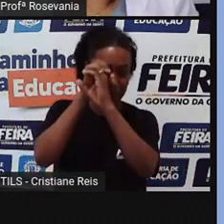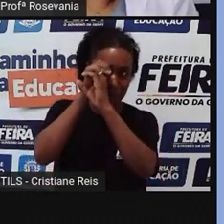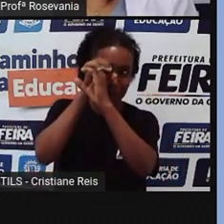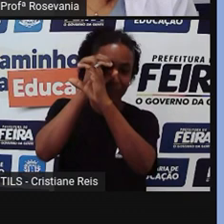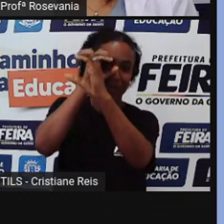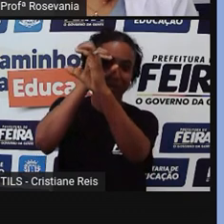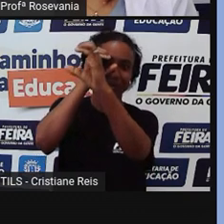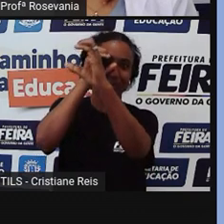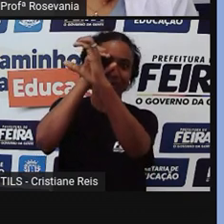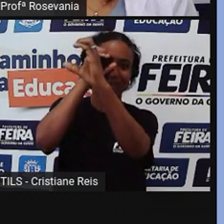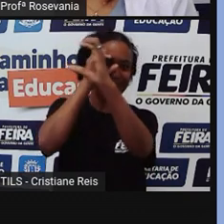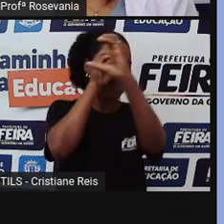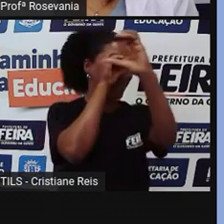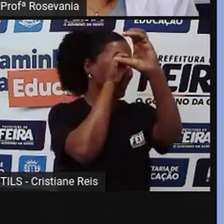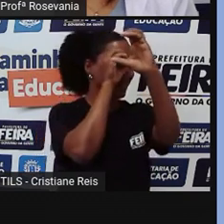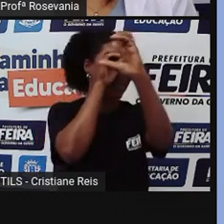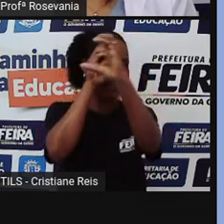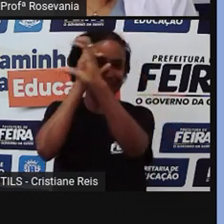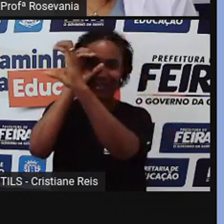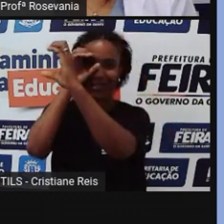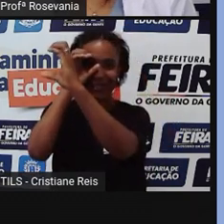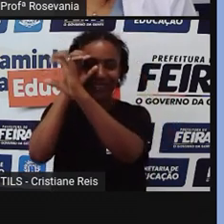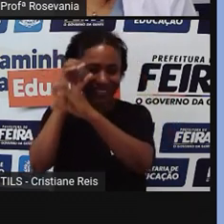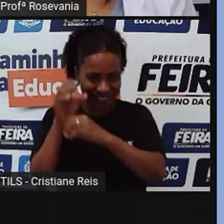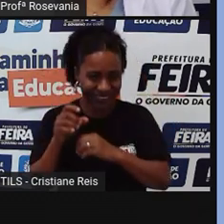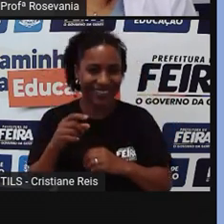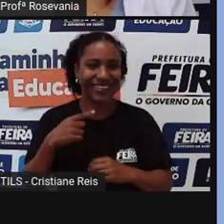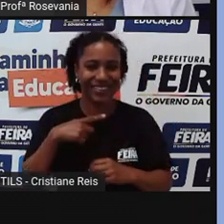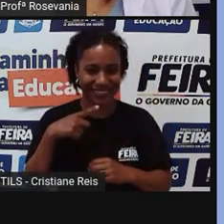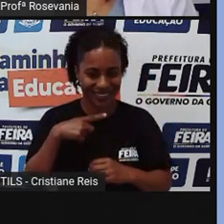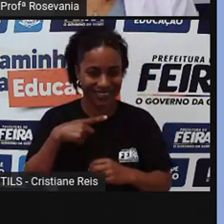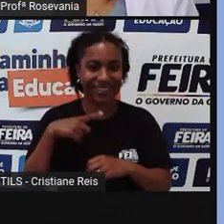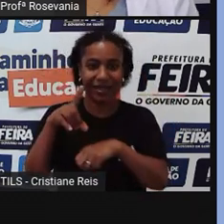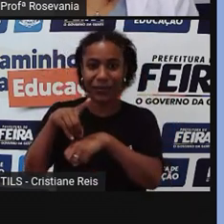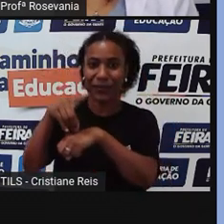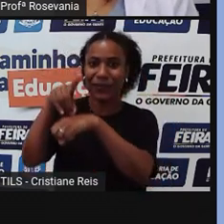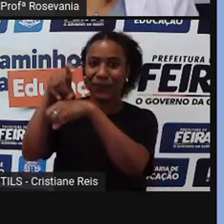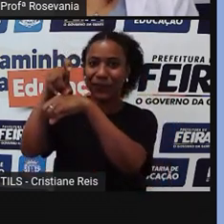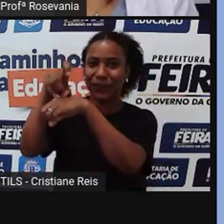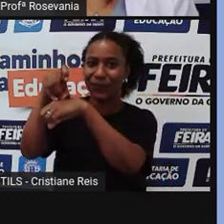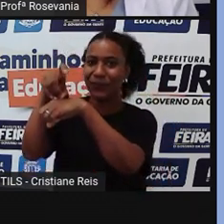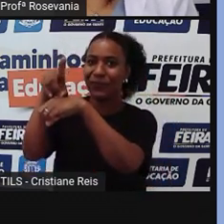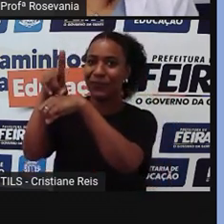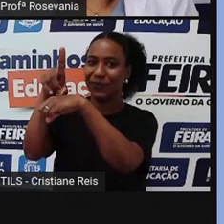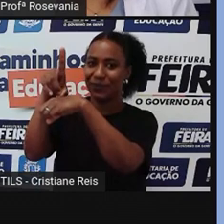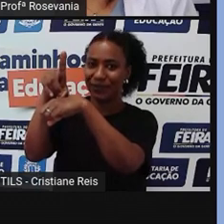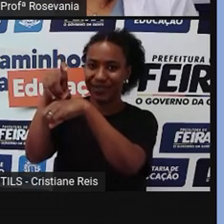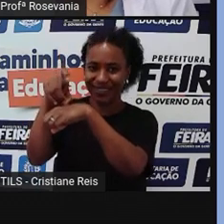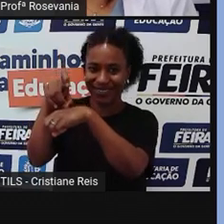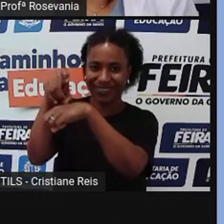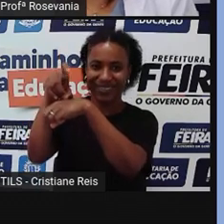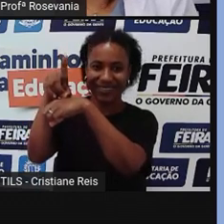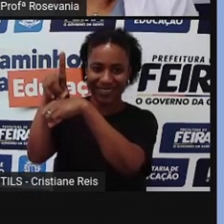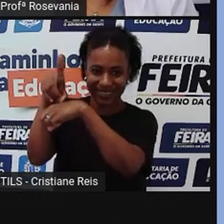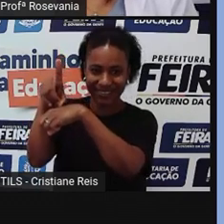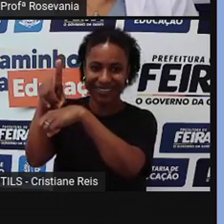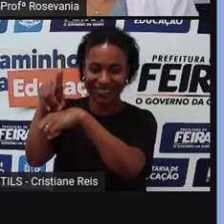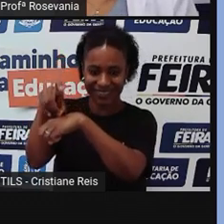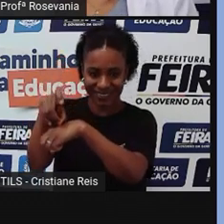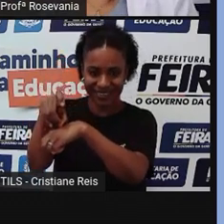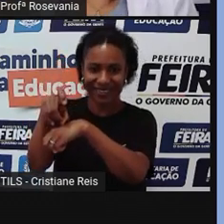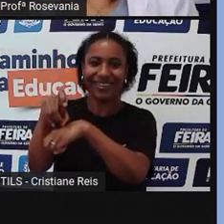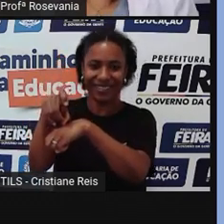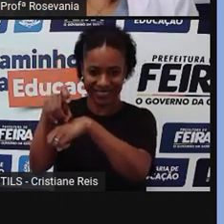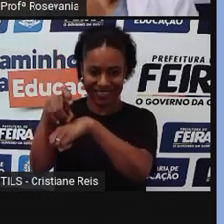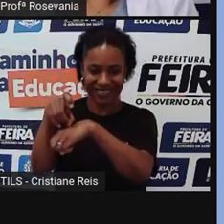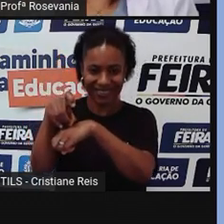hoje é, digamos, ser controlado pela Universidade Estadual de Feira de Santana, onde você tem lá réplicas de animais pré-históricos